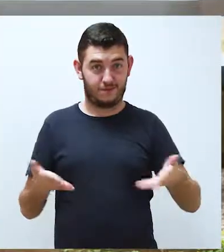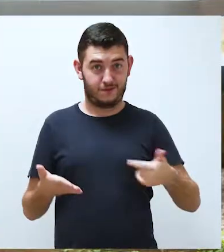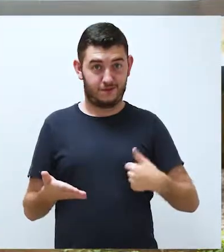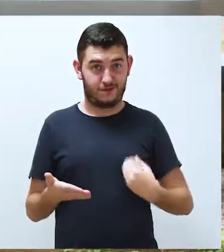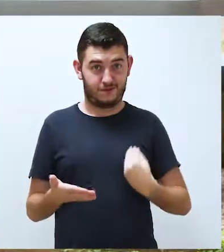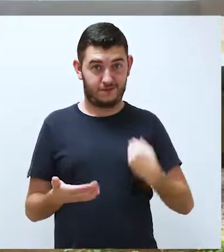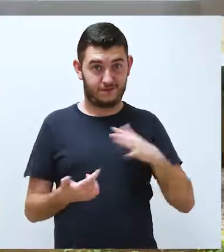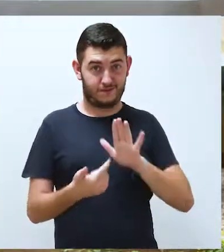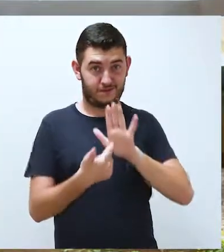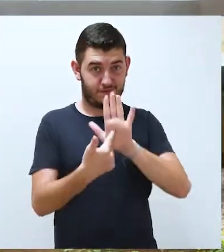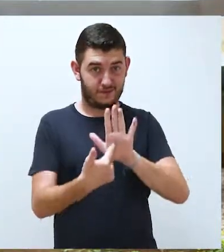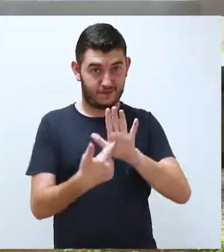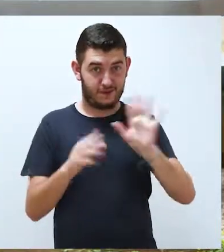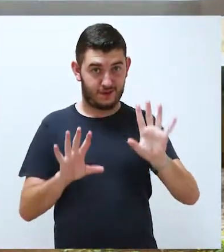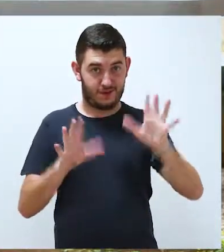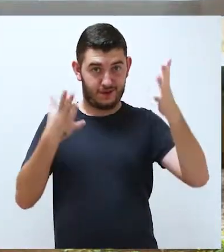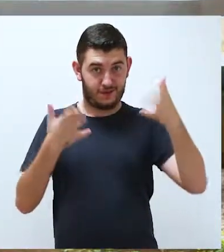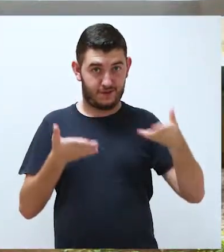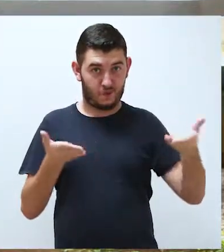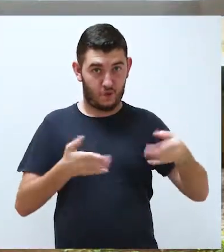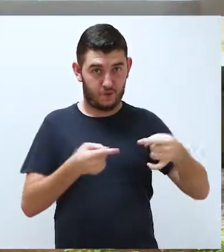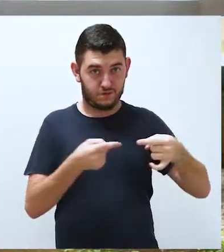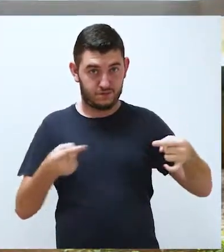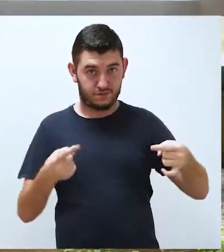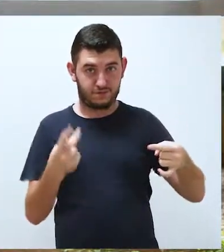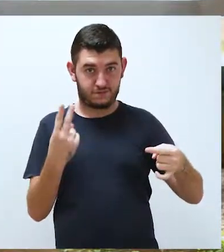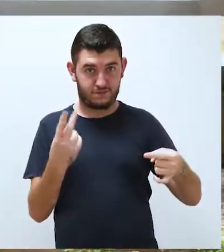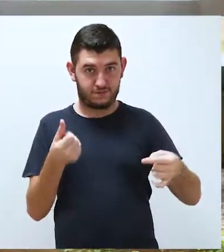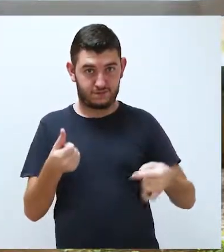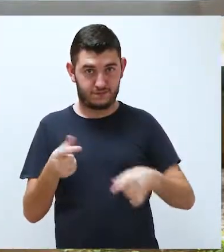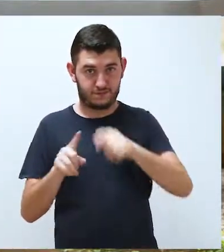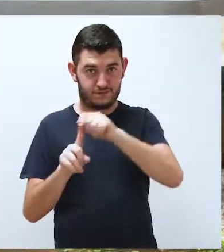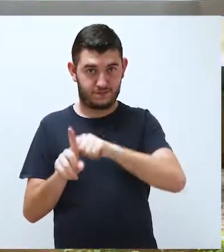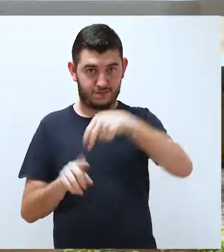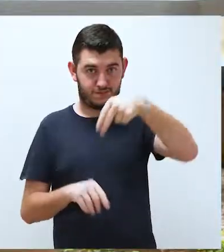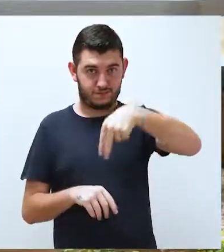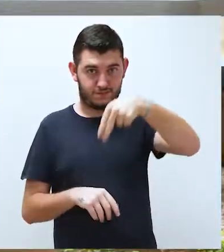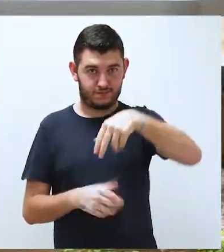Eu vou mostrar para vocês os eventos que aconteceram de hoje até 26 de novembro.